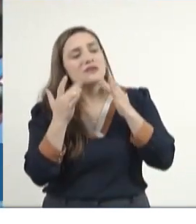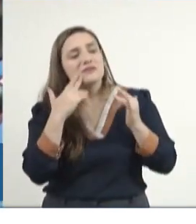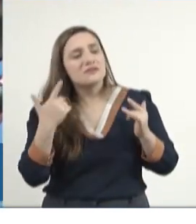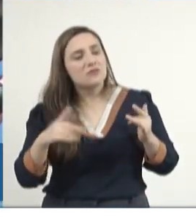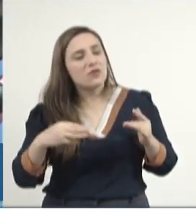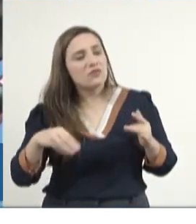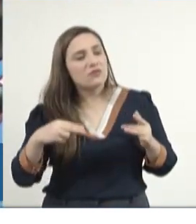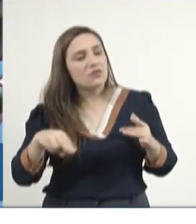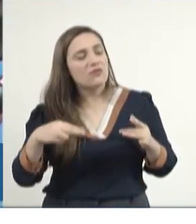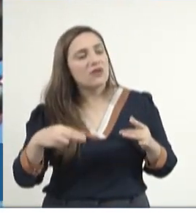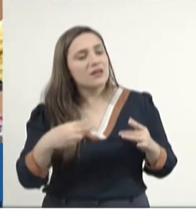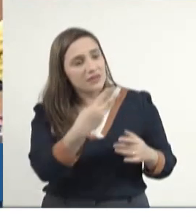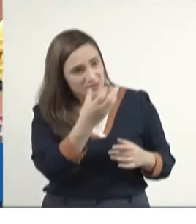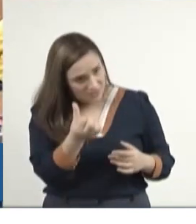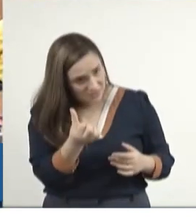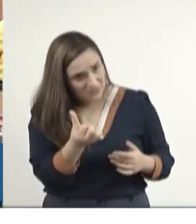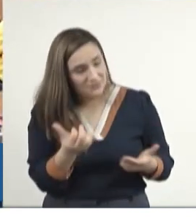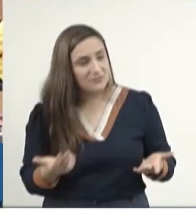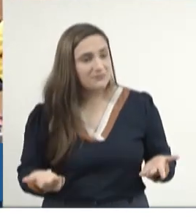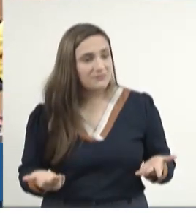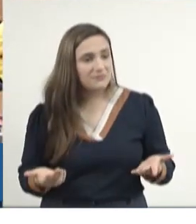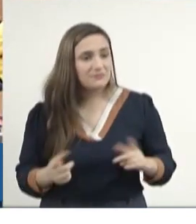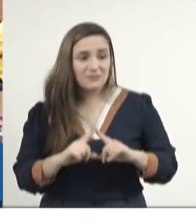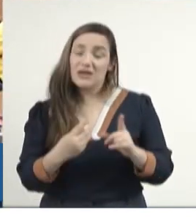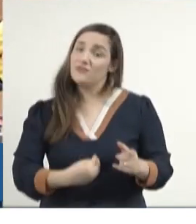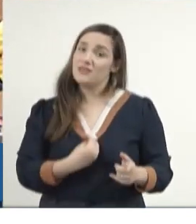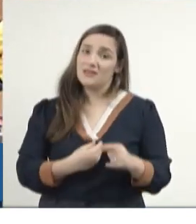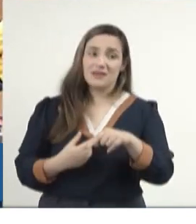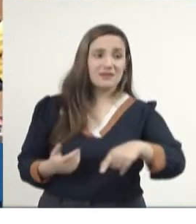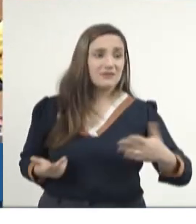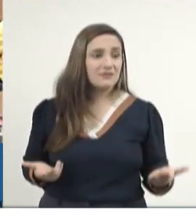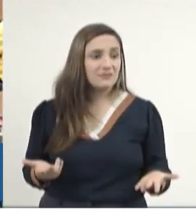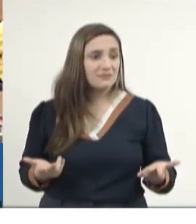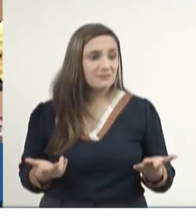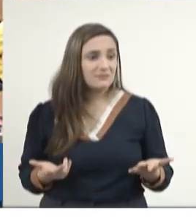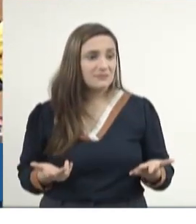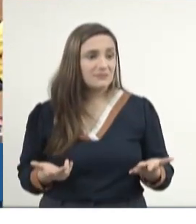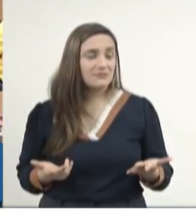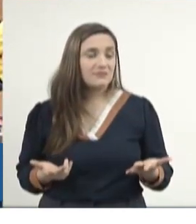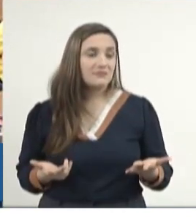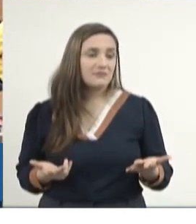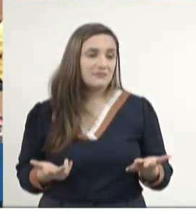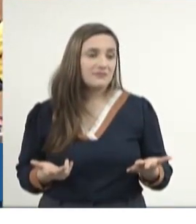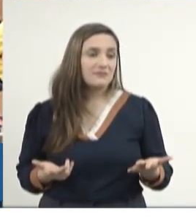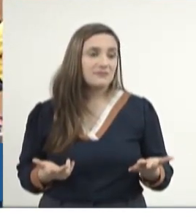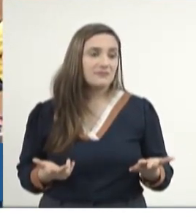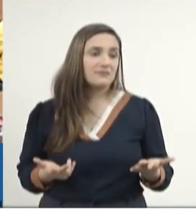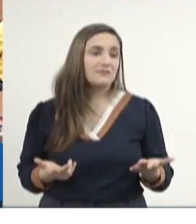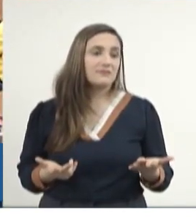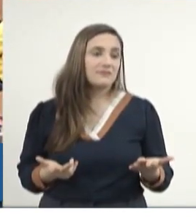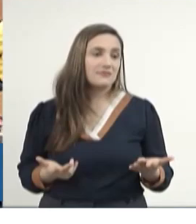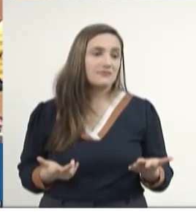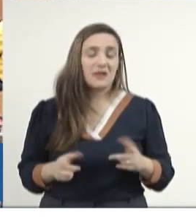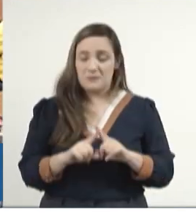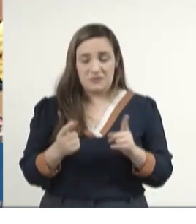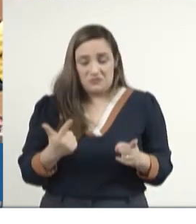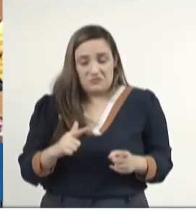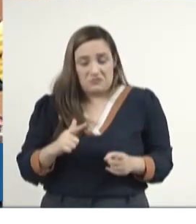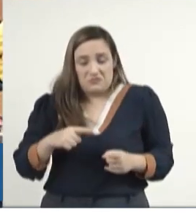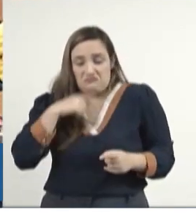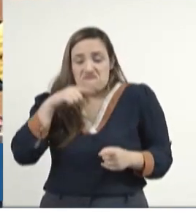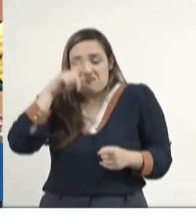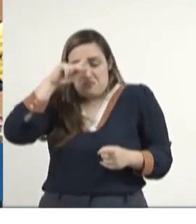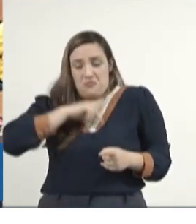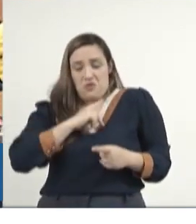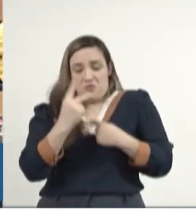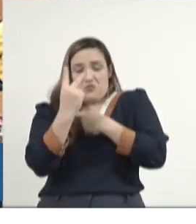36. 36. E está aqui. E hoje não tem condições de se bancar. Então,